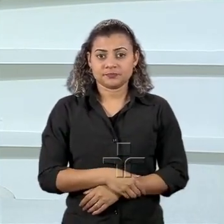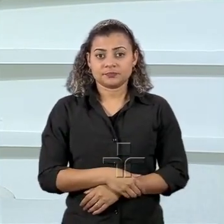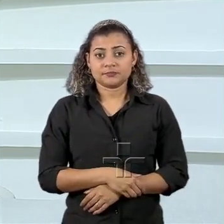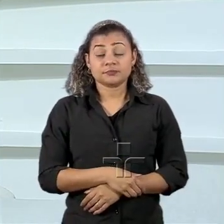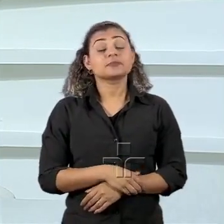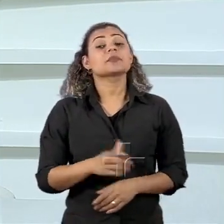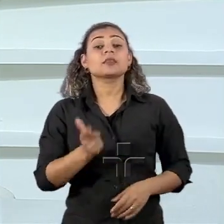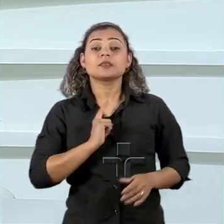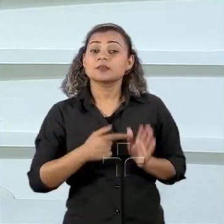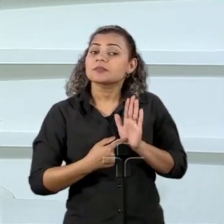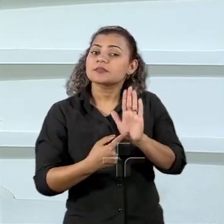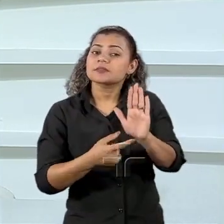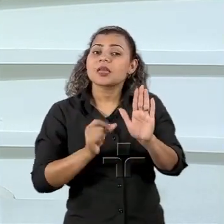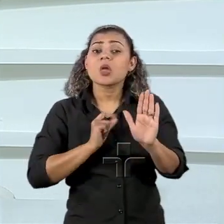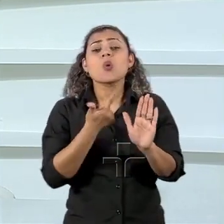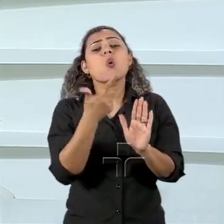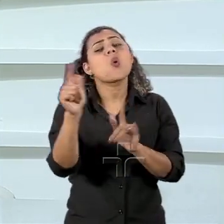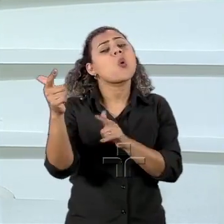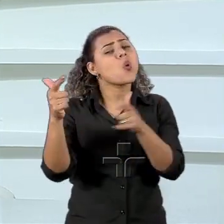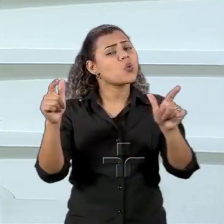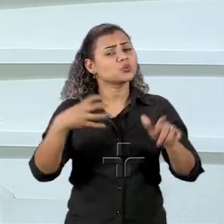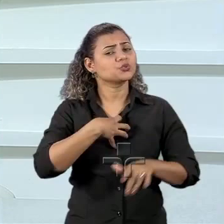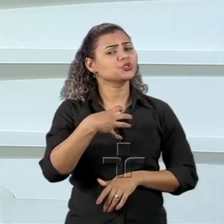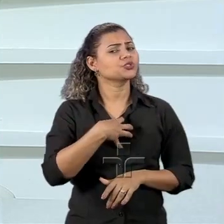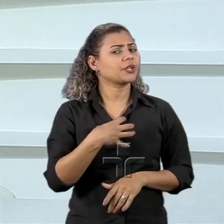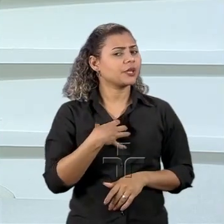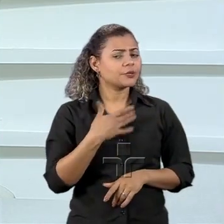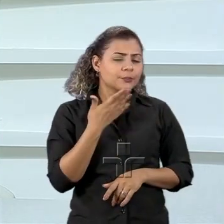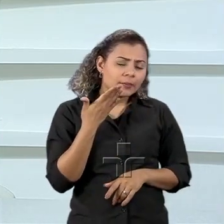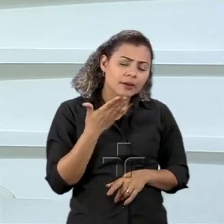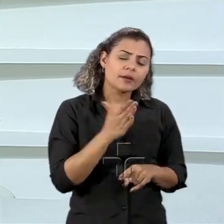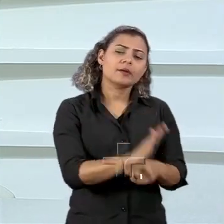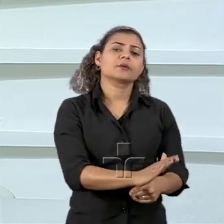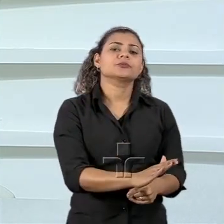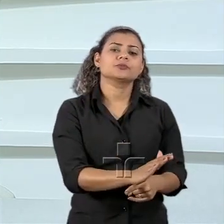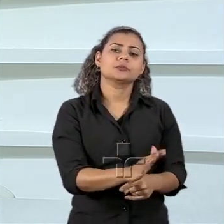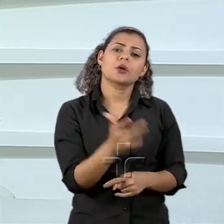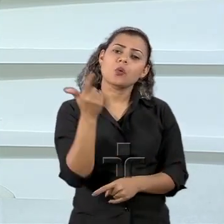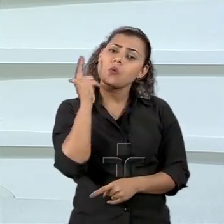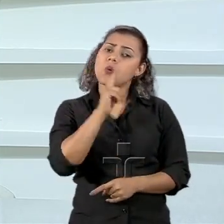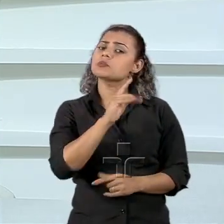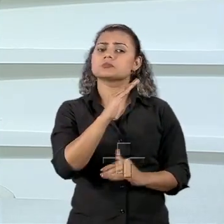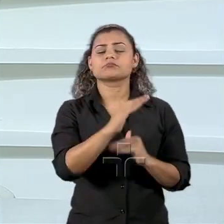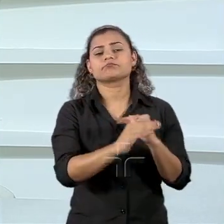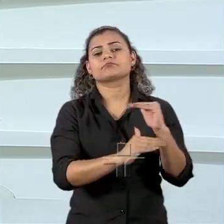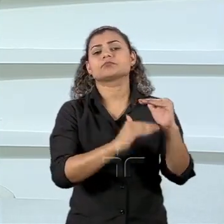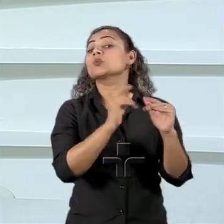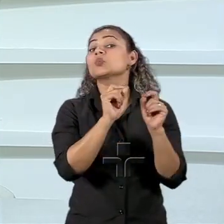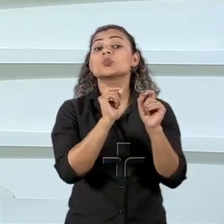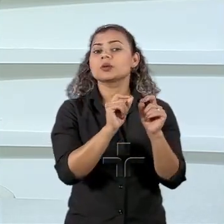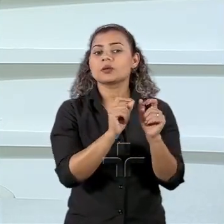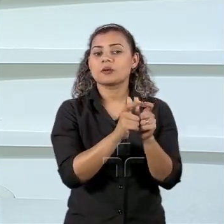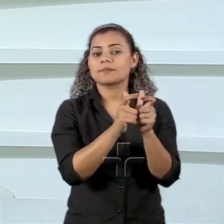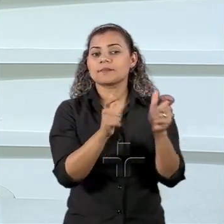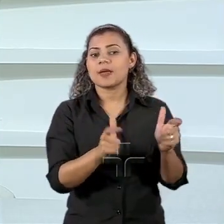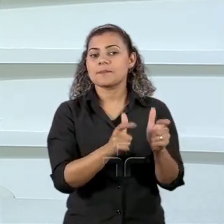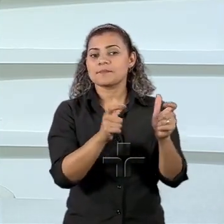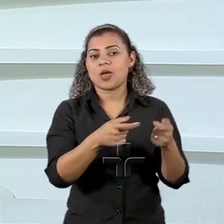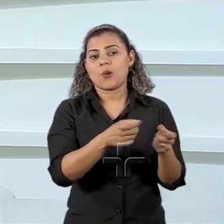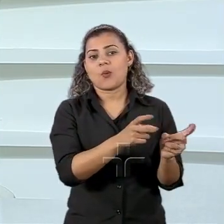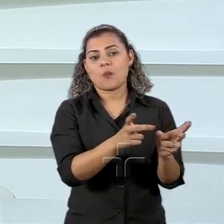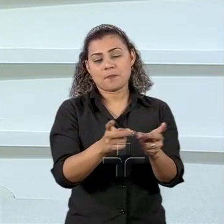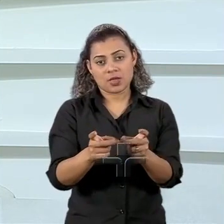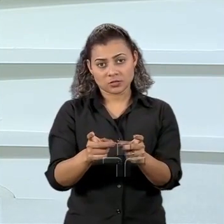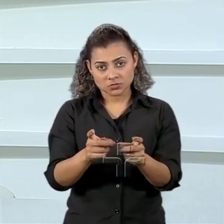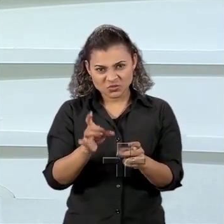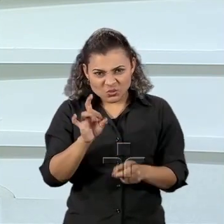existem outras formas de você ajudar a aumentar o comércio. Não é